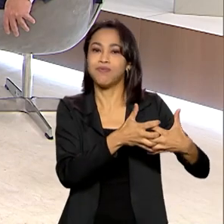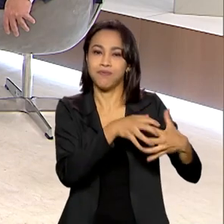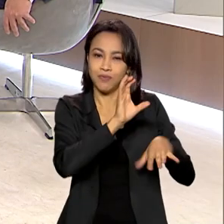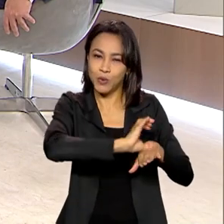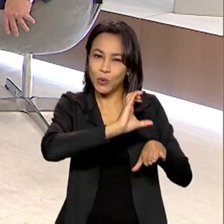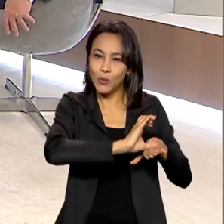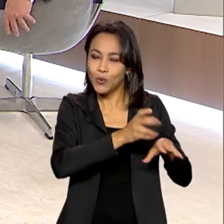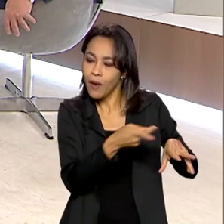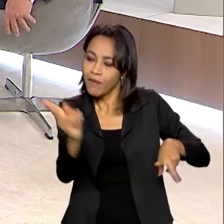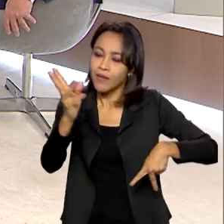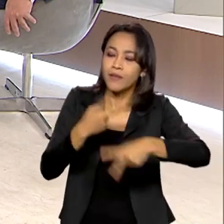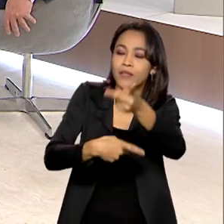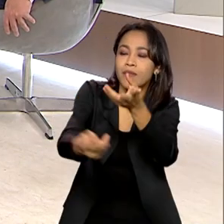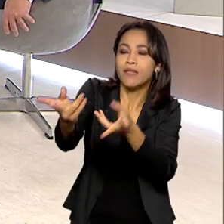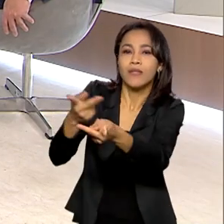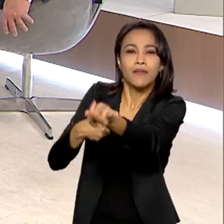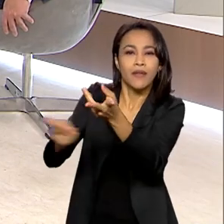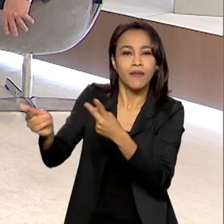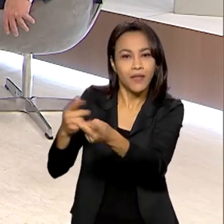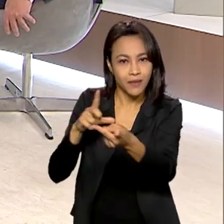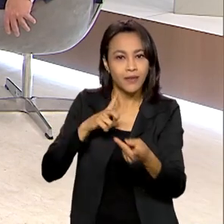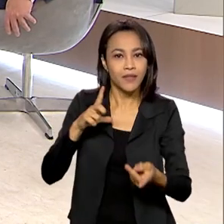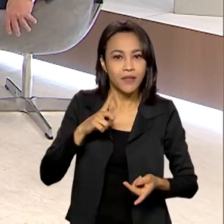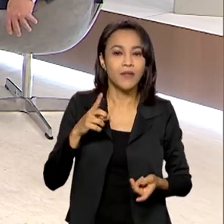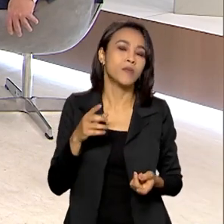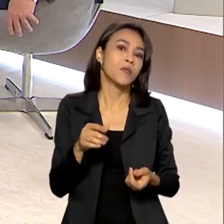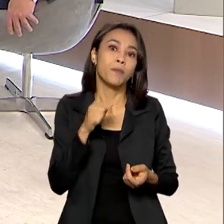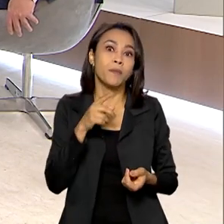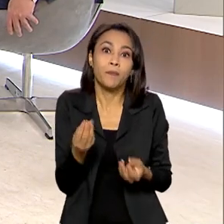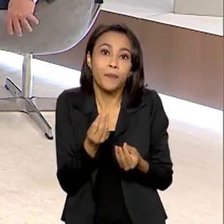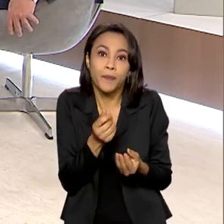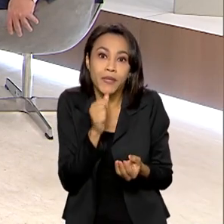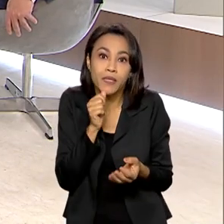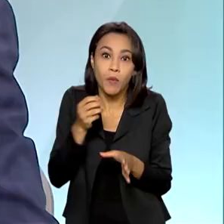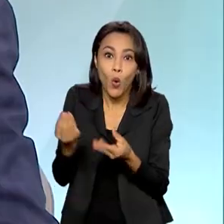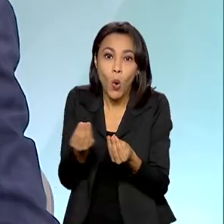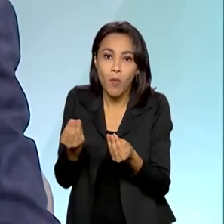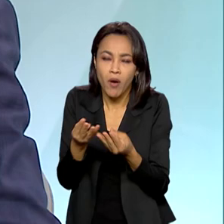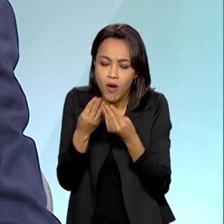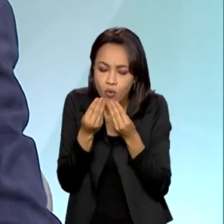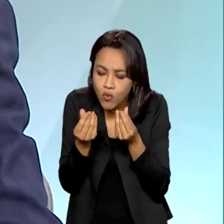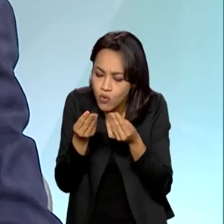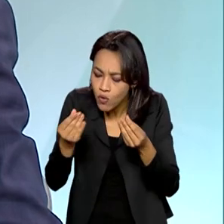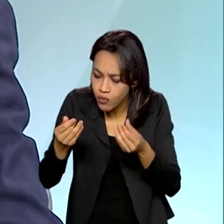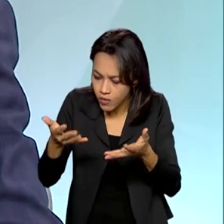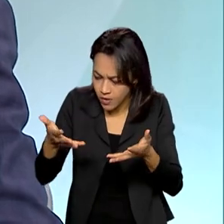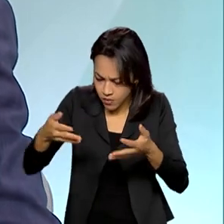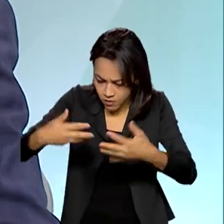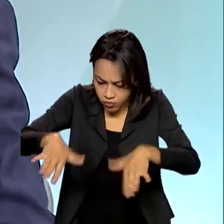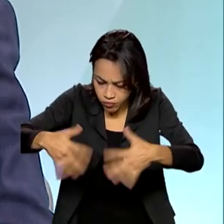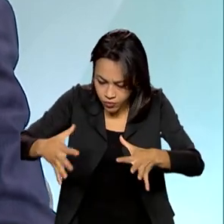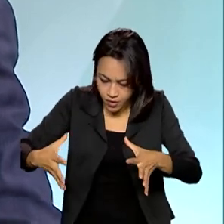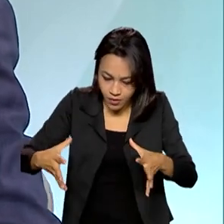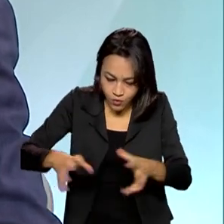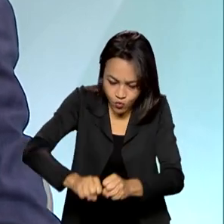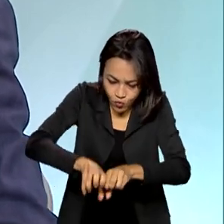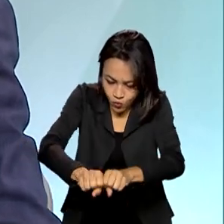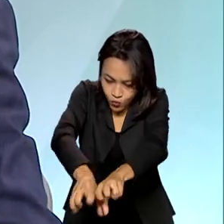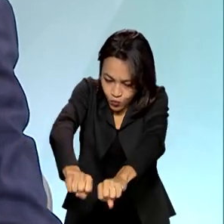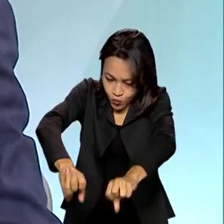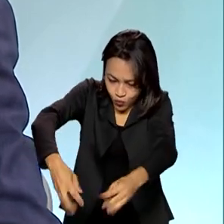práticas ASG, que nós temos no mercado, por exemplo, plantios sobre palha, quer dizer, a palha sendo um adubo natural